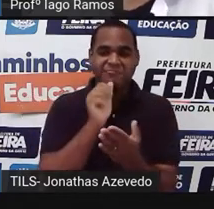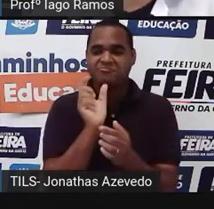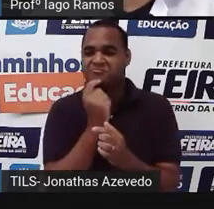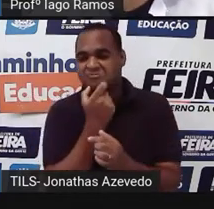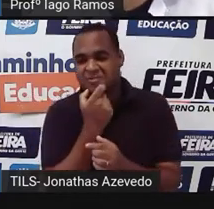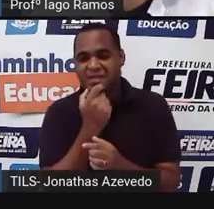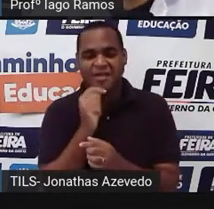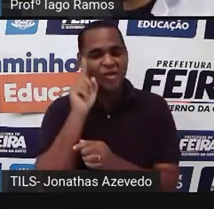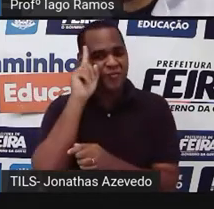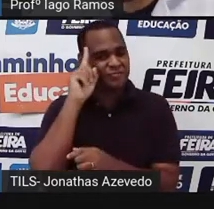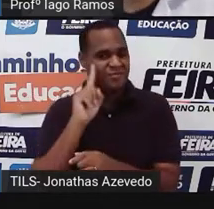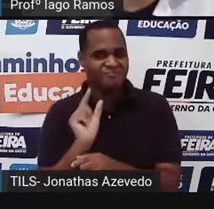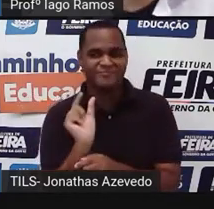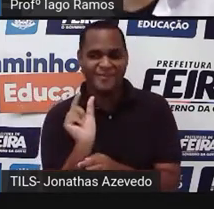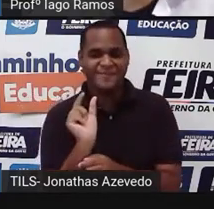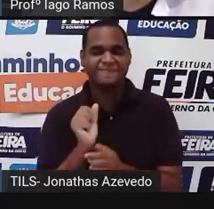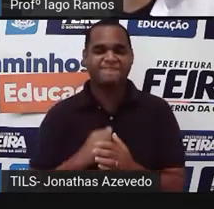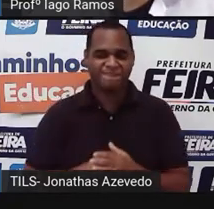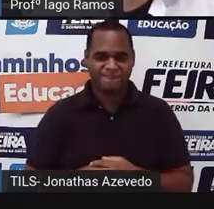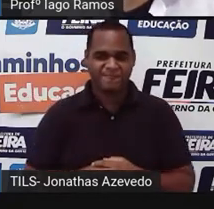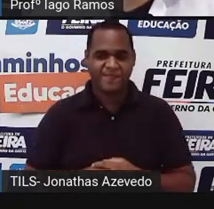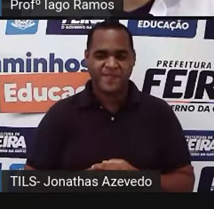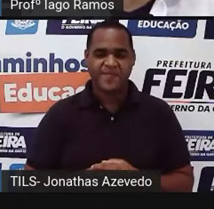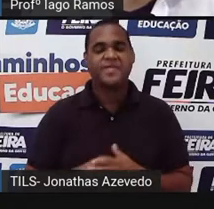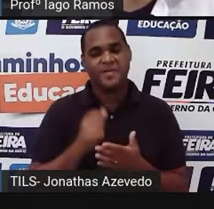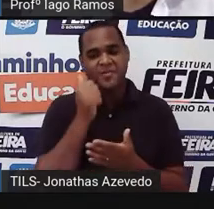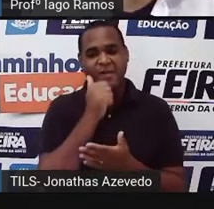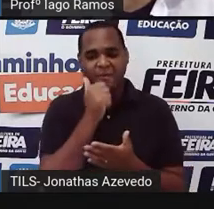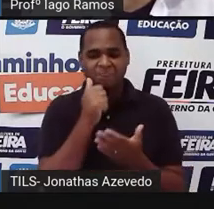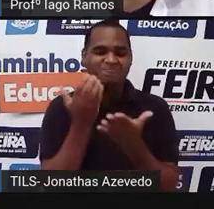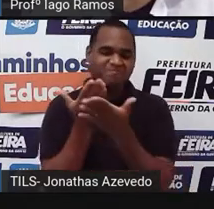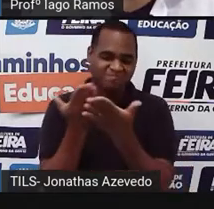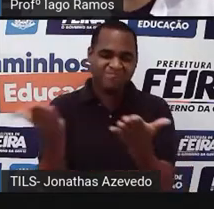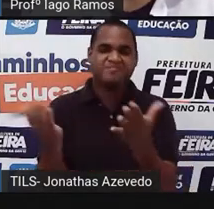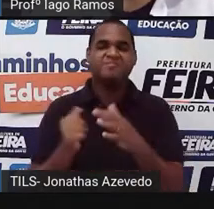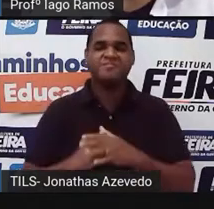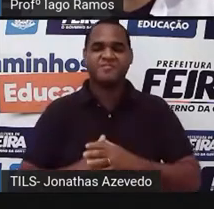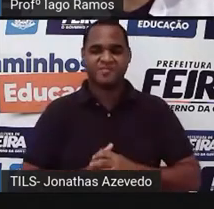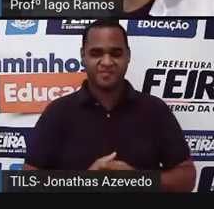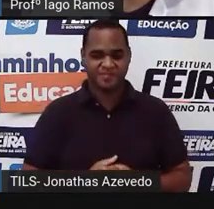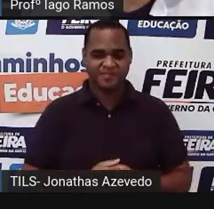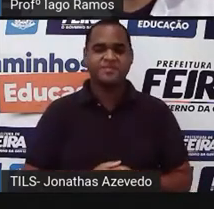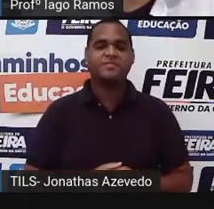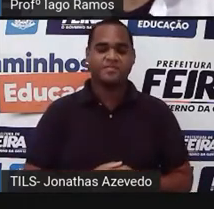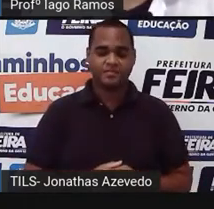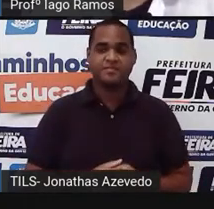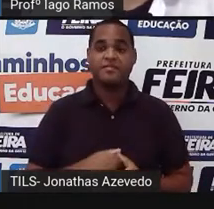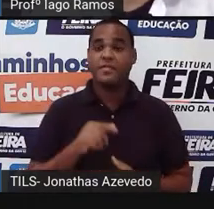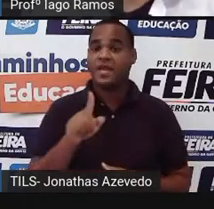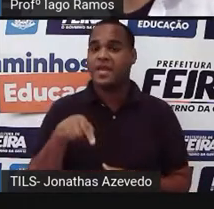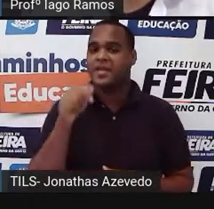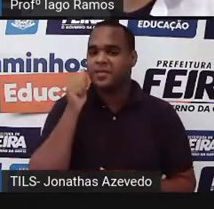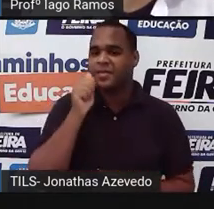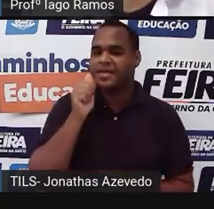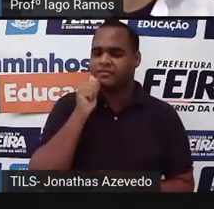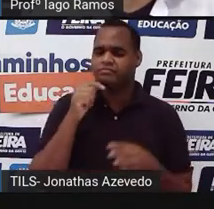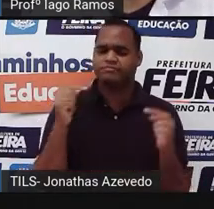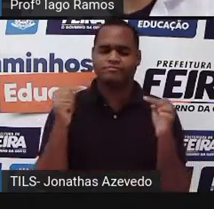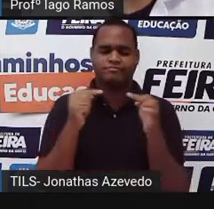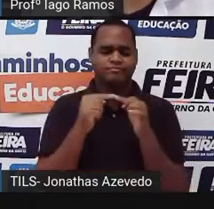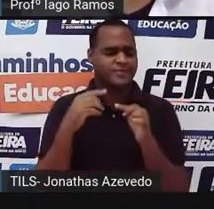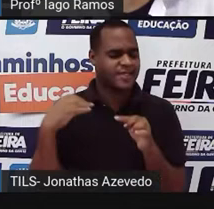inglês, tá bom? Vamos só falar a Catherine Johnson, certo? Ela teve um papel